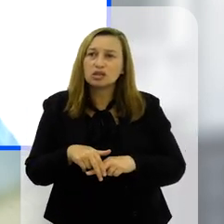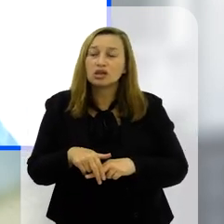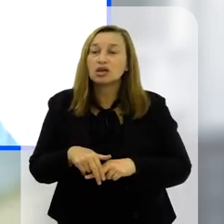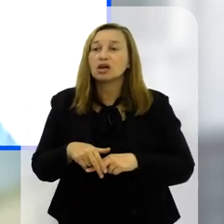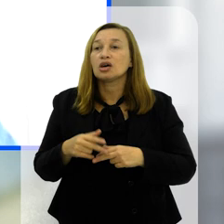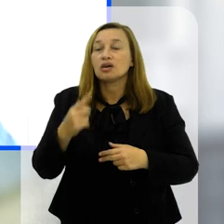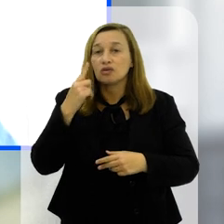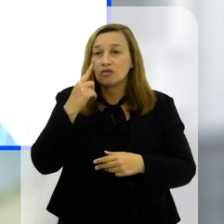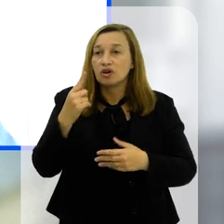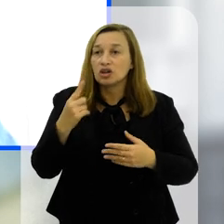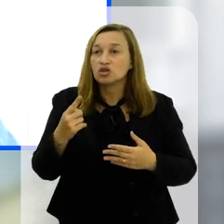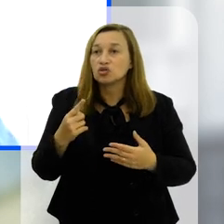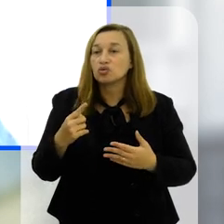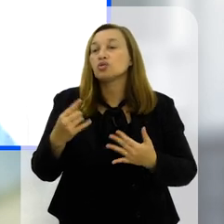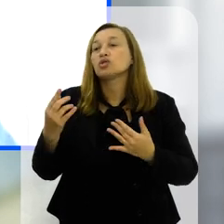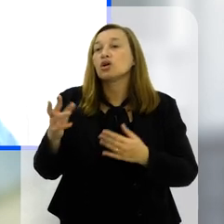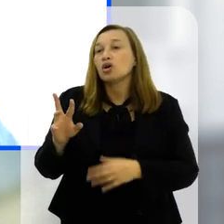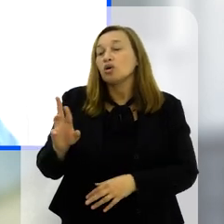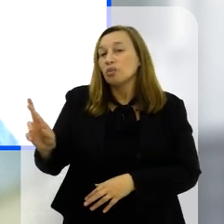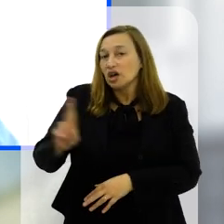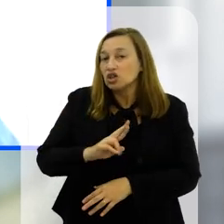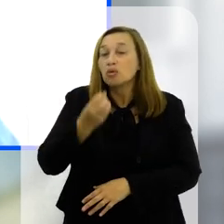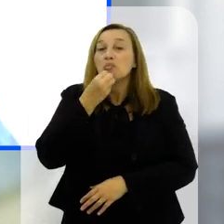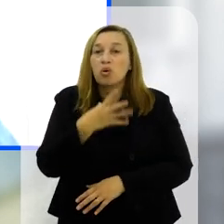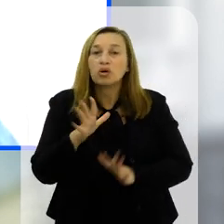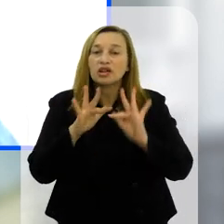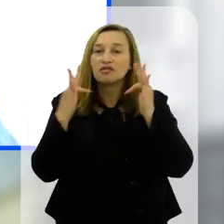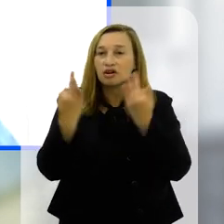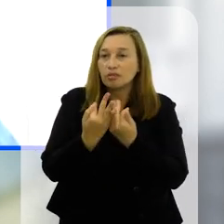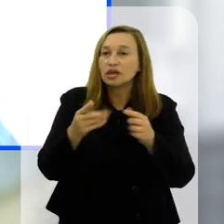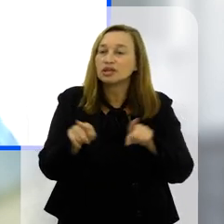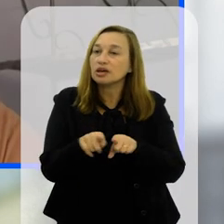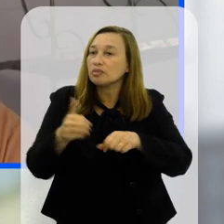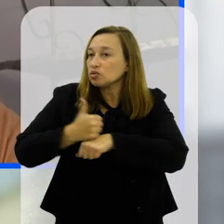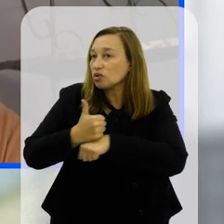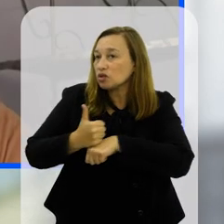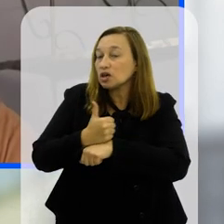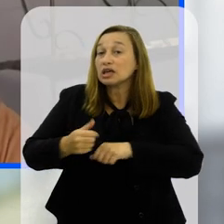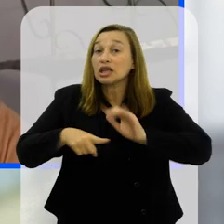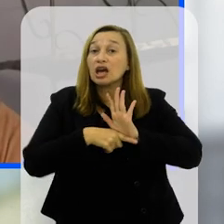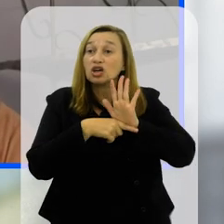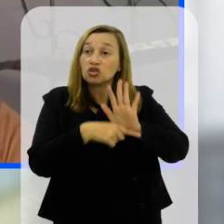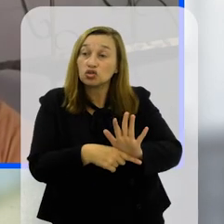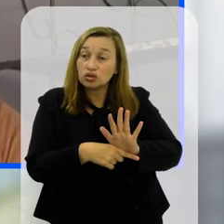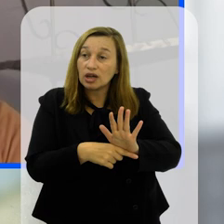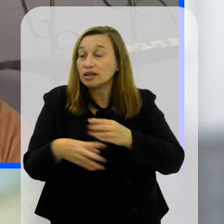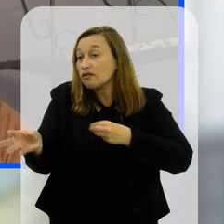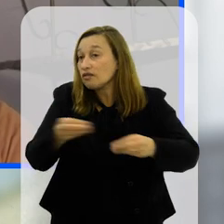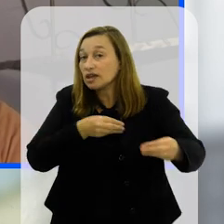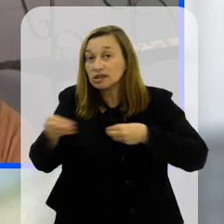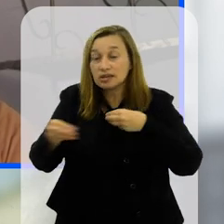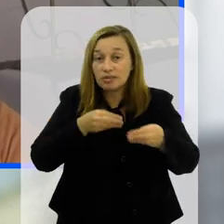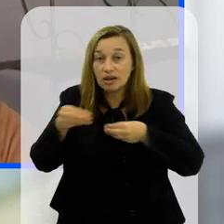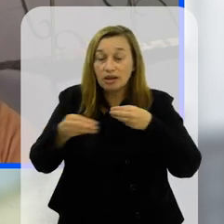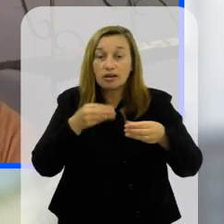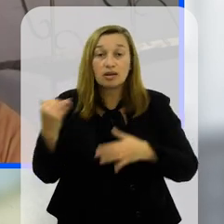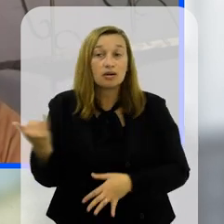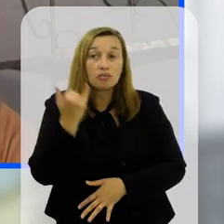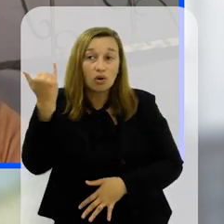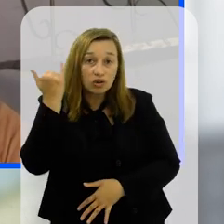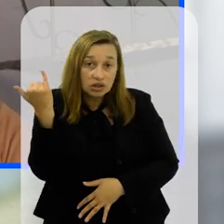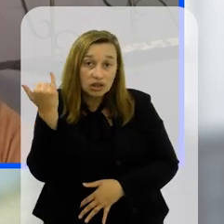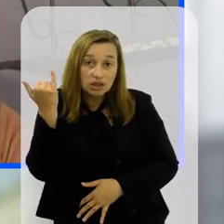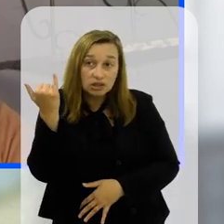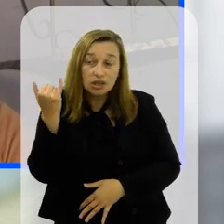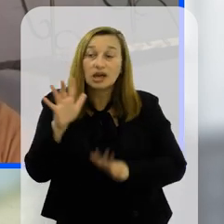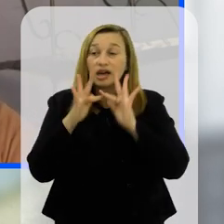a gente tem tido uma recepção muito positiva das famílias e dos profissionais por quê? Porque tem atendido dentro da flexibilidade que é necessária